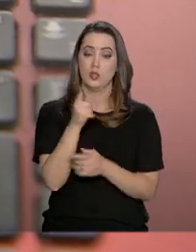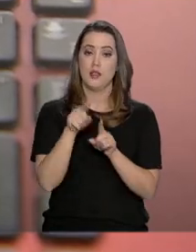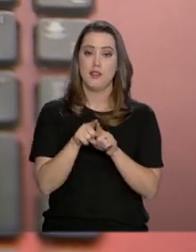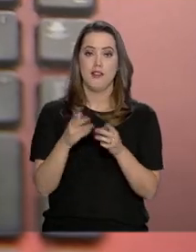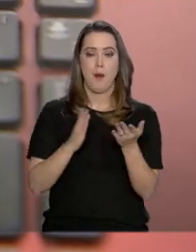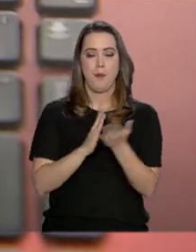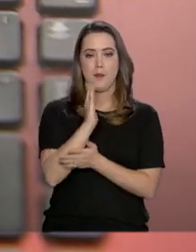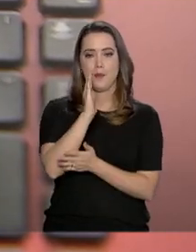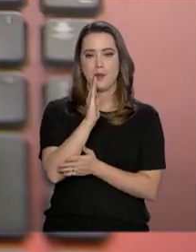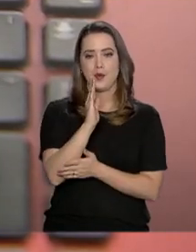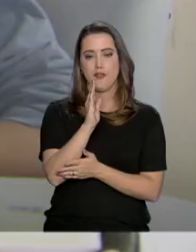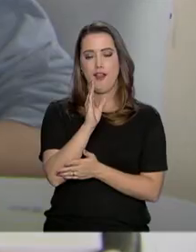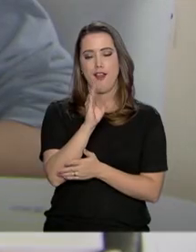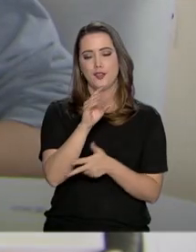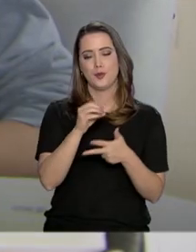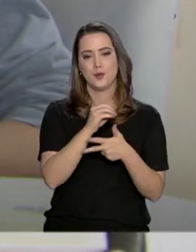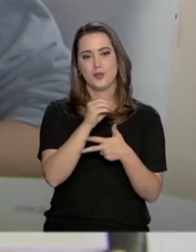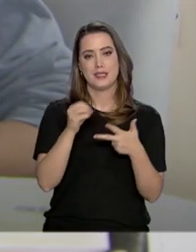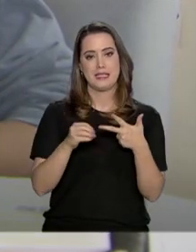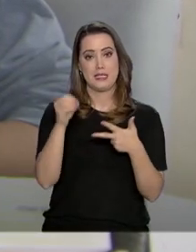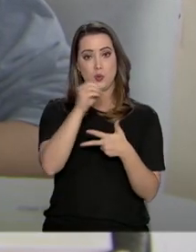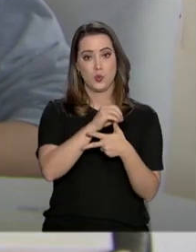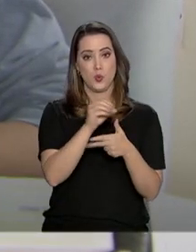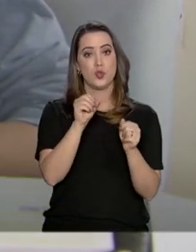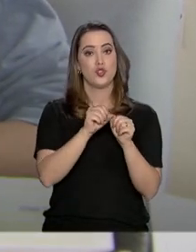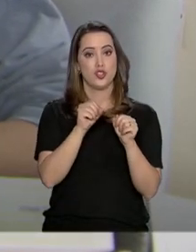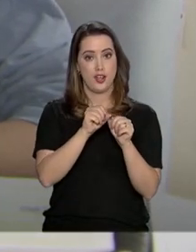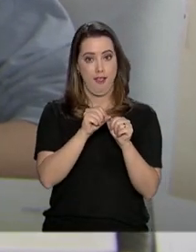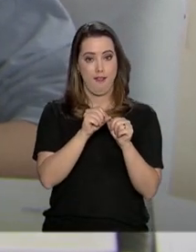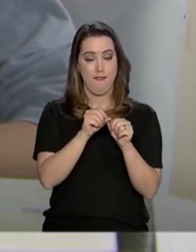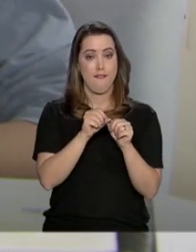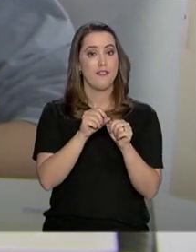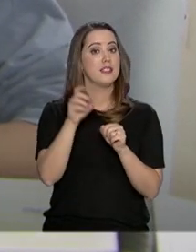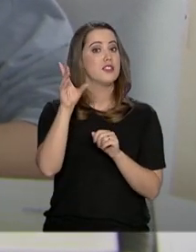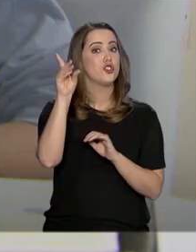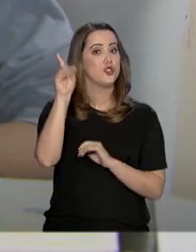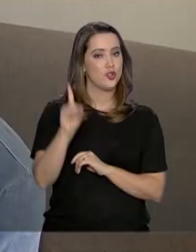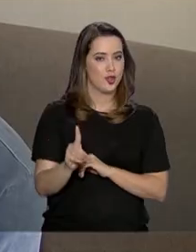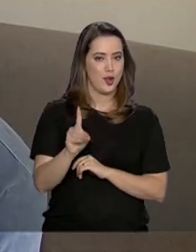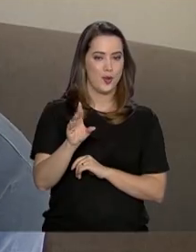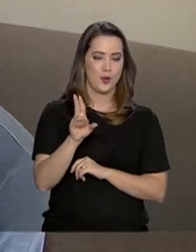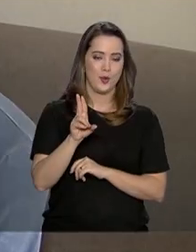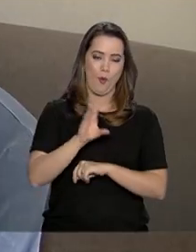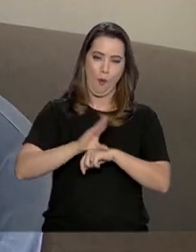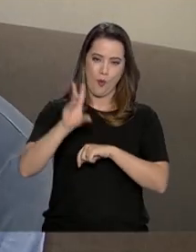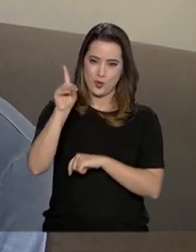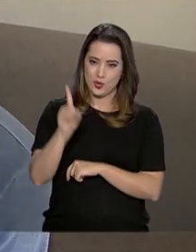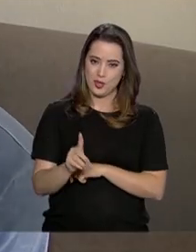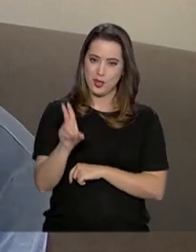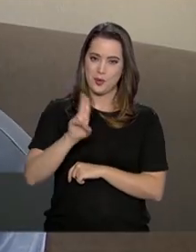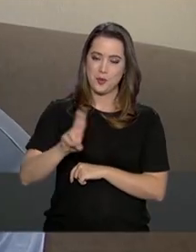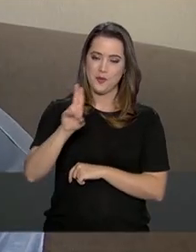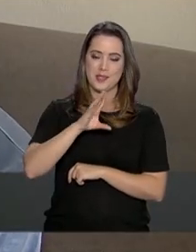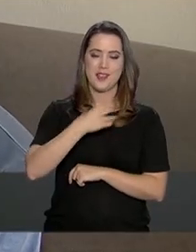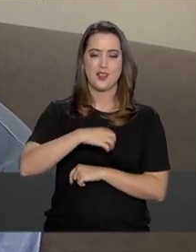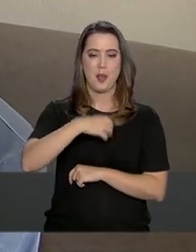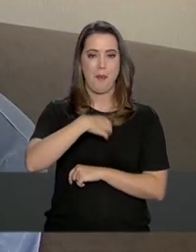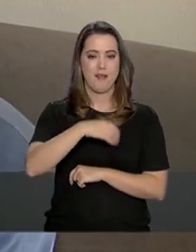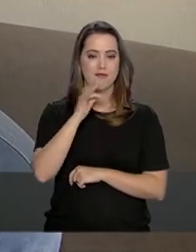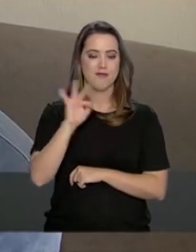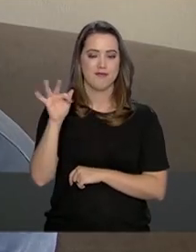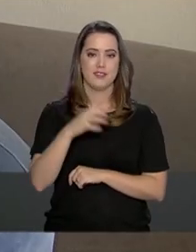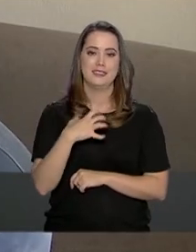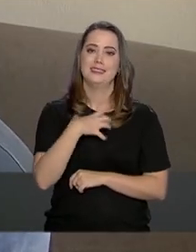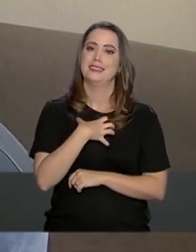de ser aprovado no SISU e vai fazer direito na Universidade Federal da Bahia. Eu estou muito feliz, é a melhor